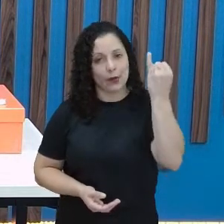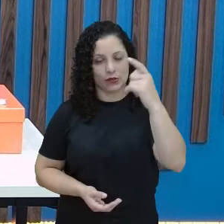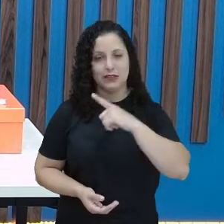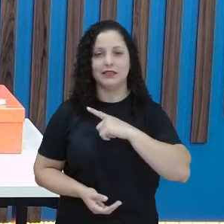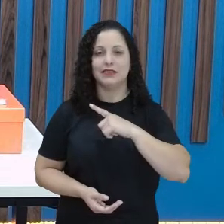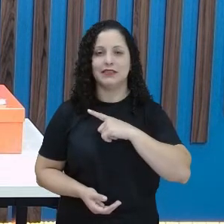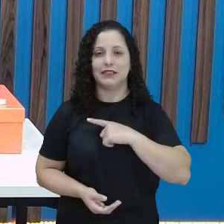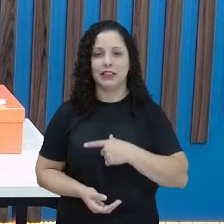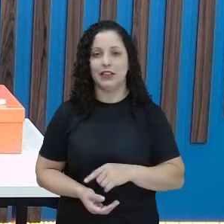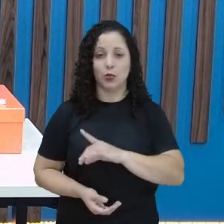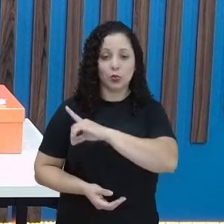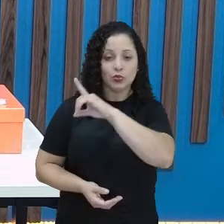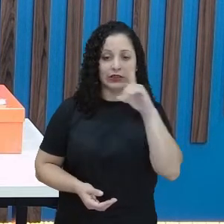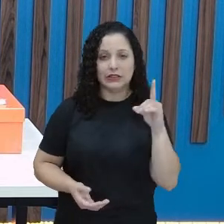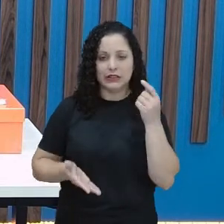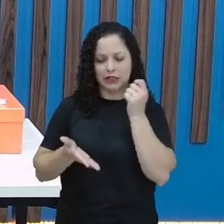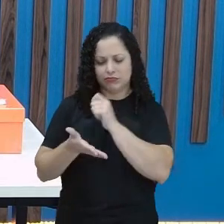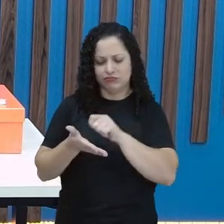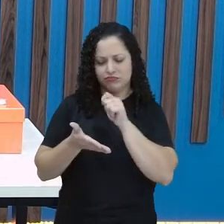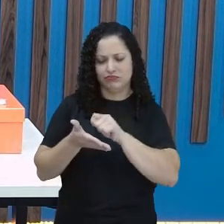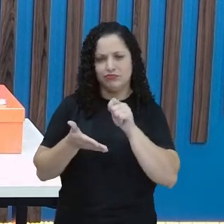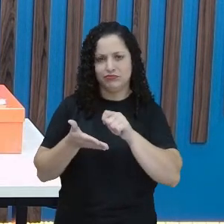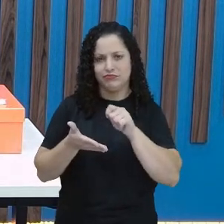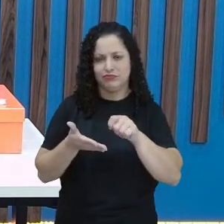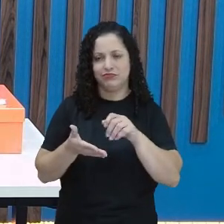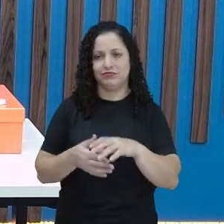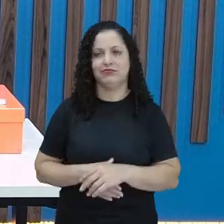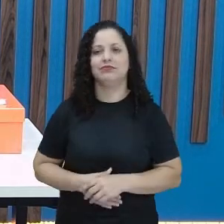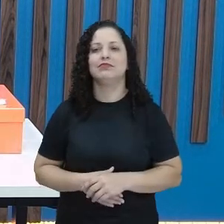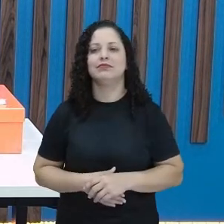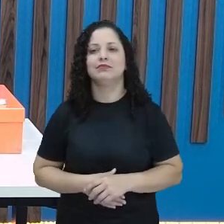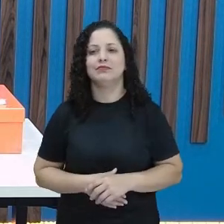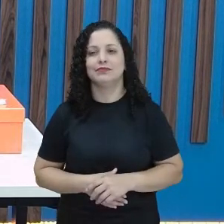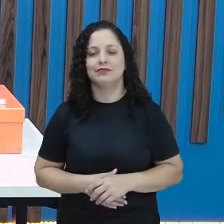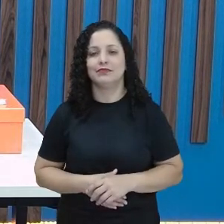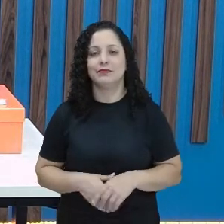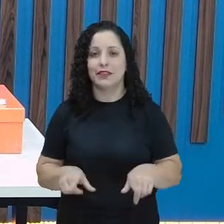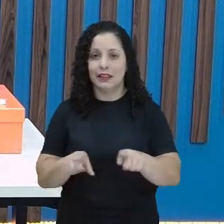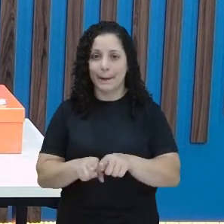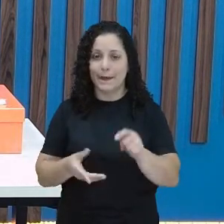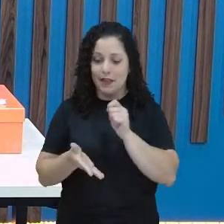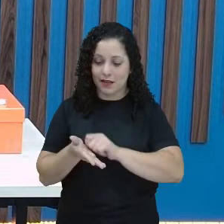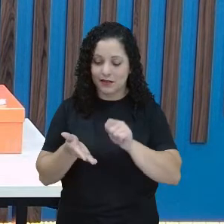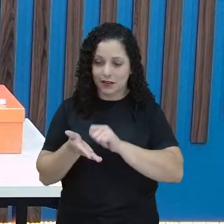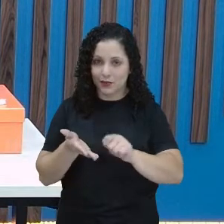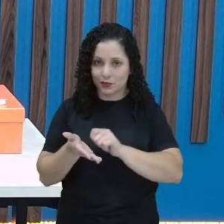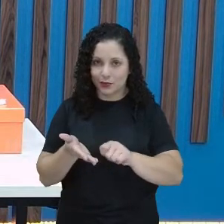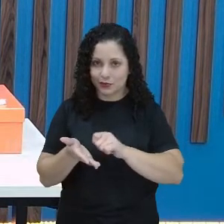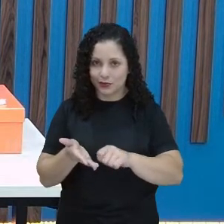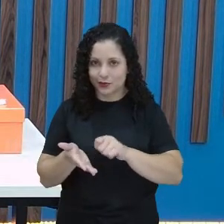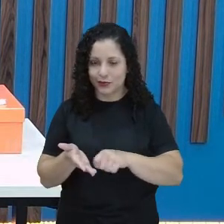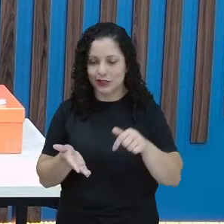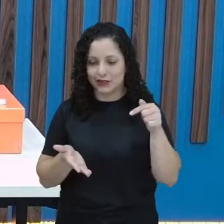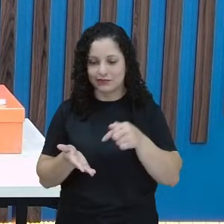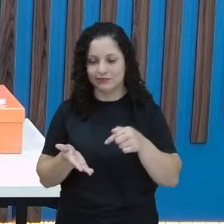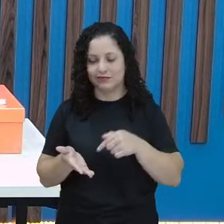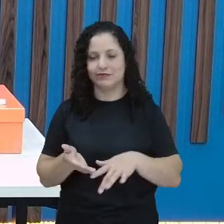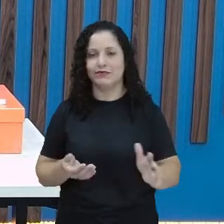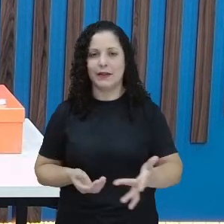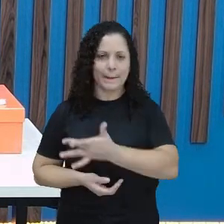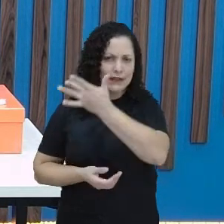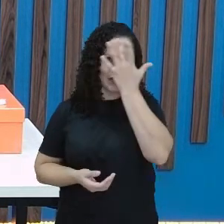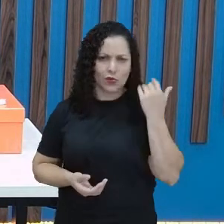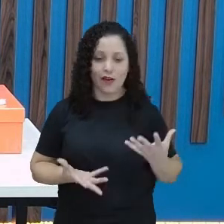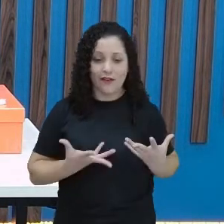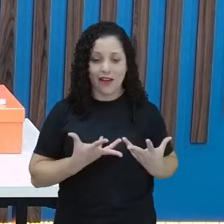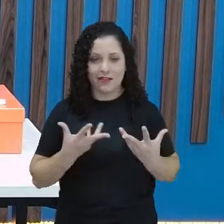data da escrita do bilhete. E a assinatura, não é? Como eu falei para vocês, a pessoa que vai